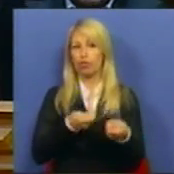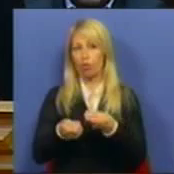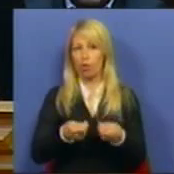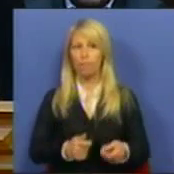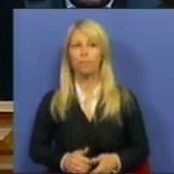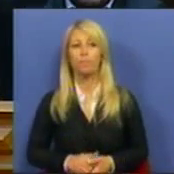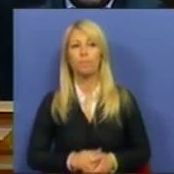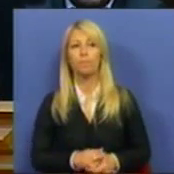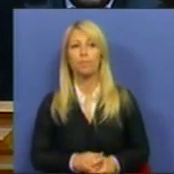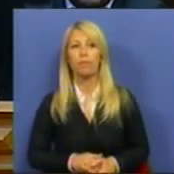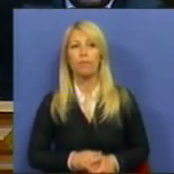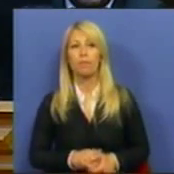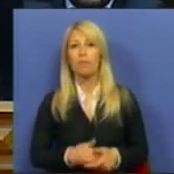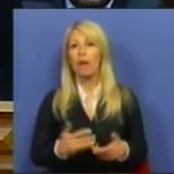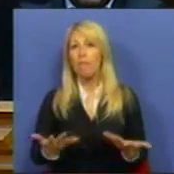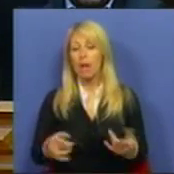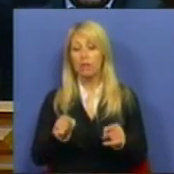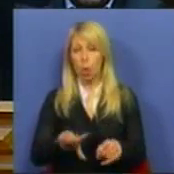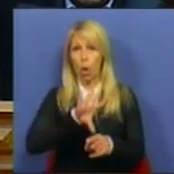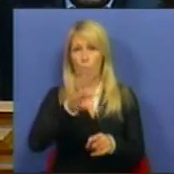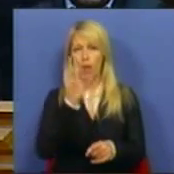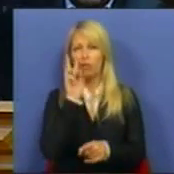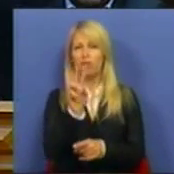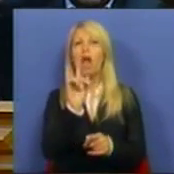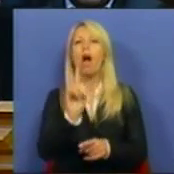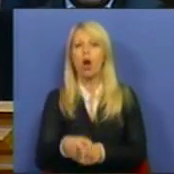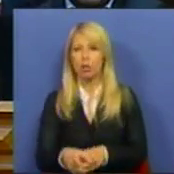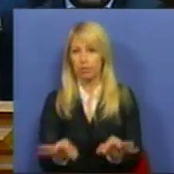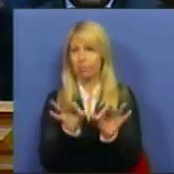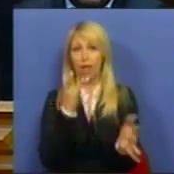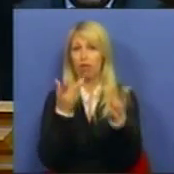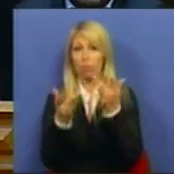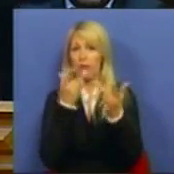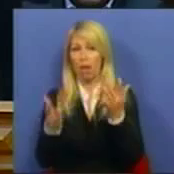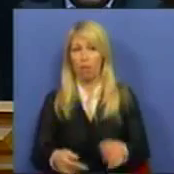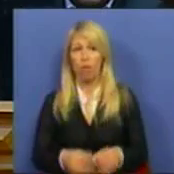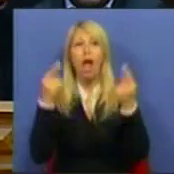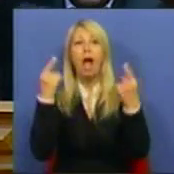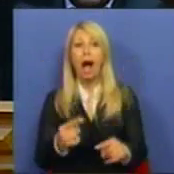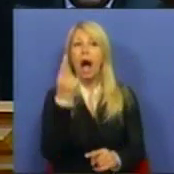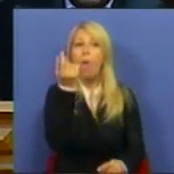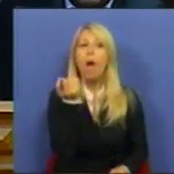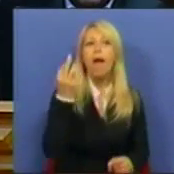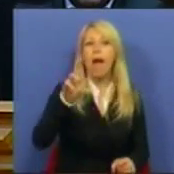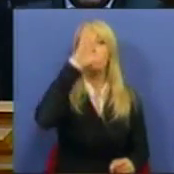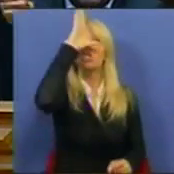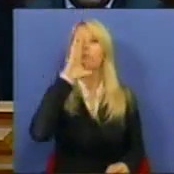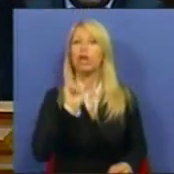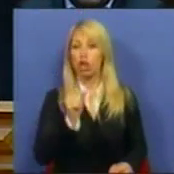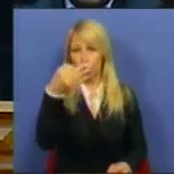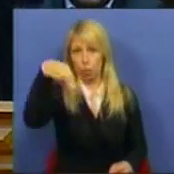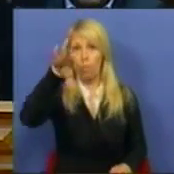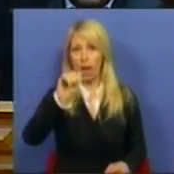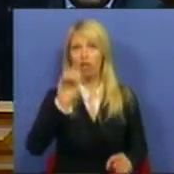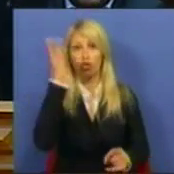E o que o país está a assistir é este espetáculo. Há um ex-Ministro do Partido Socialista, que já